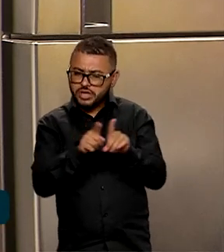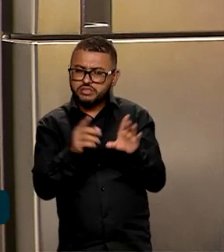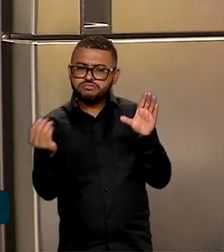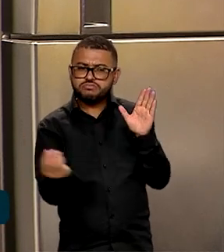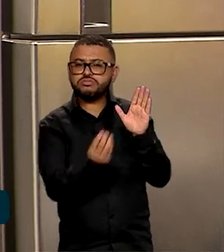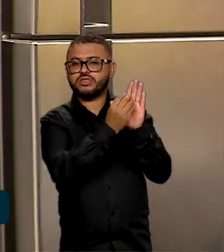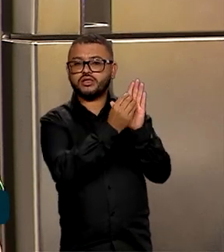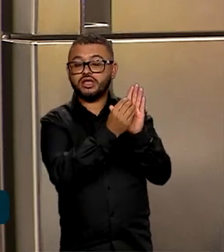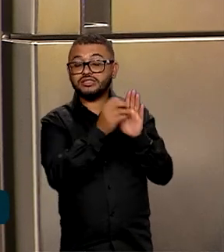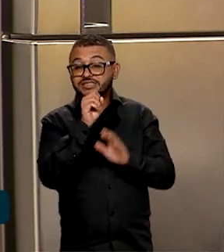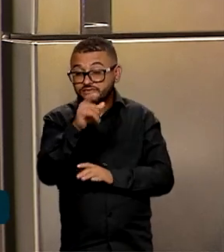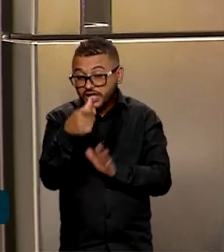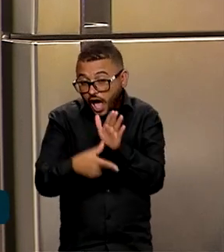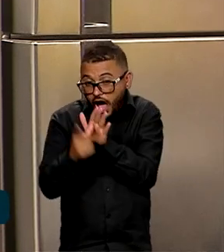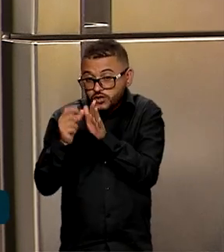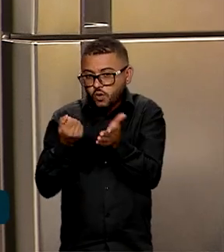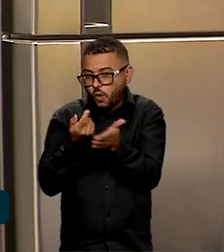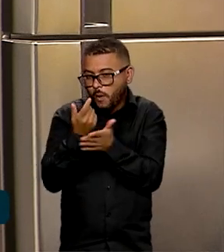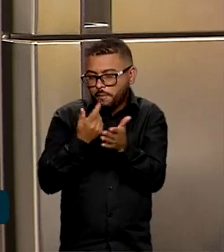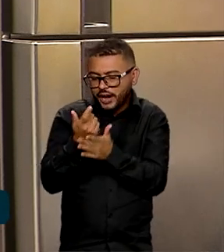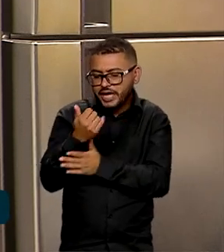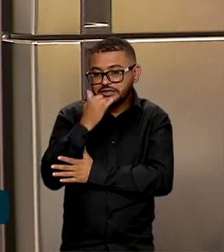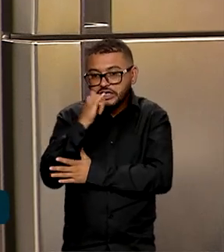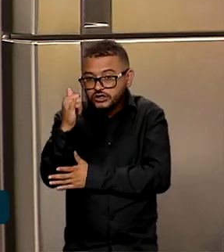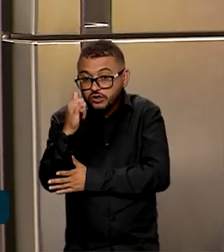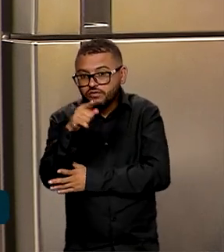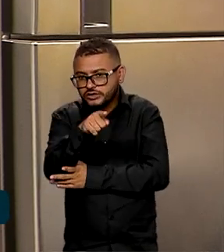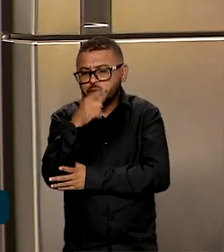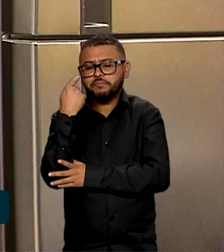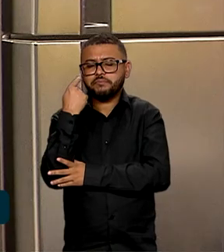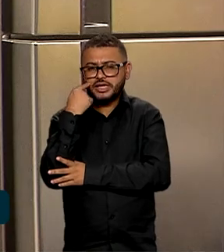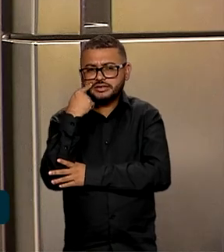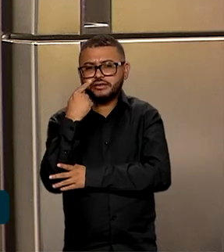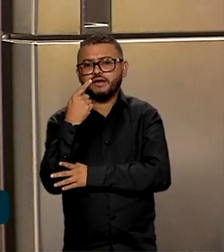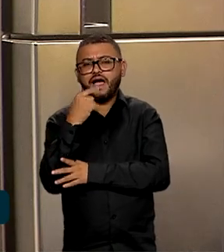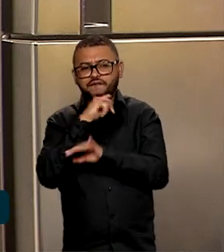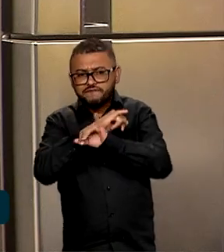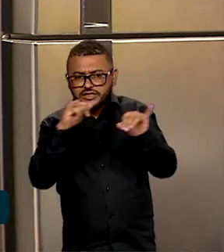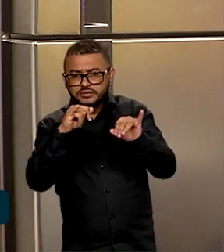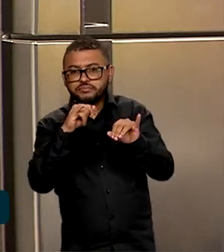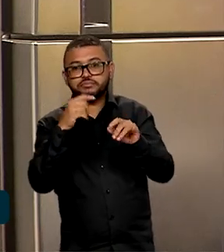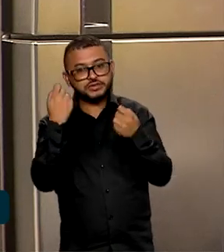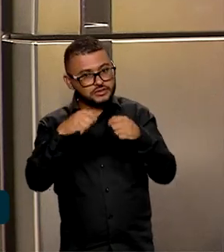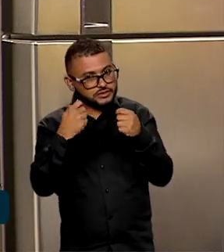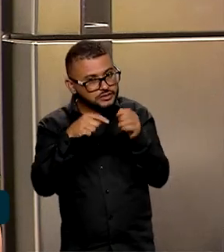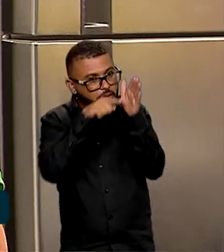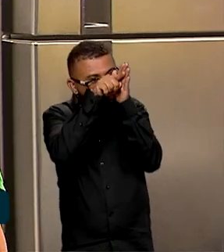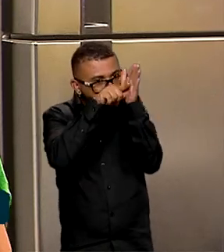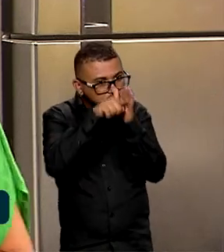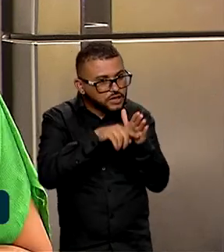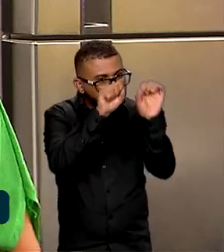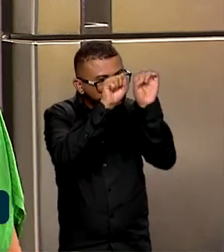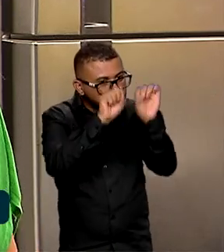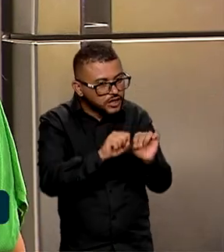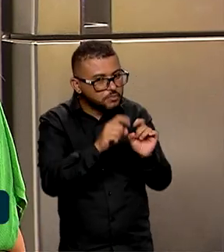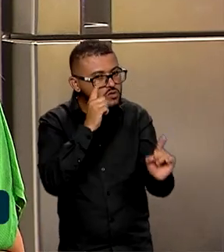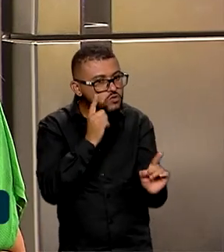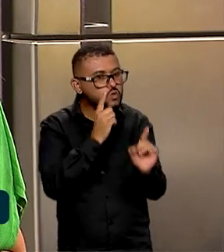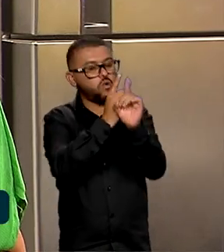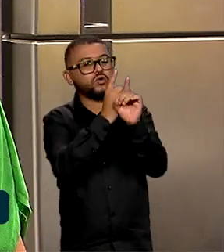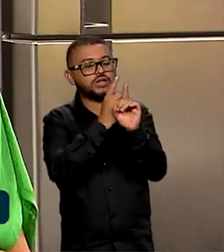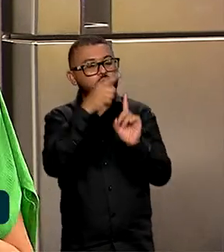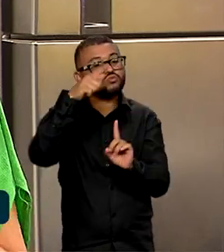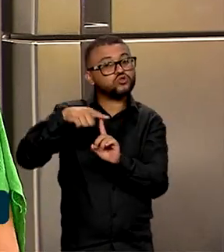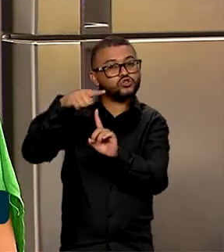comprar um produto que consome energia, o Inmetro recomenda que os usuários explorem a ferramenta para escolher o